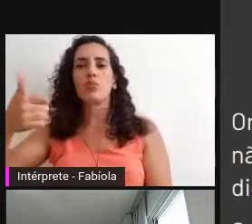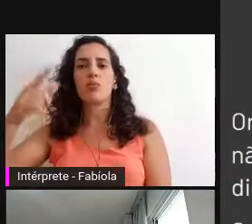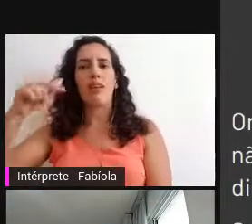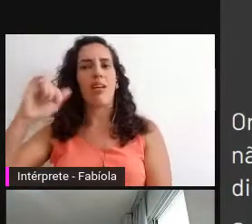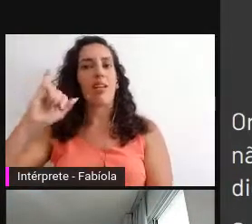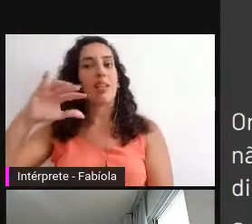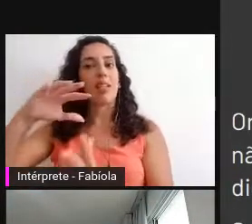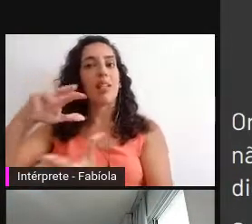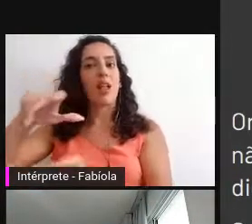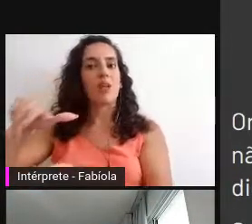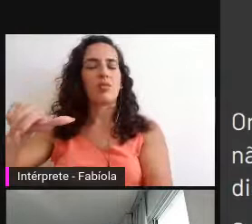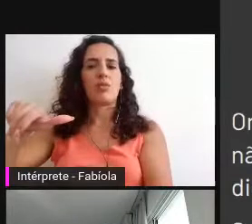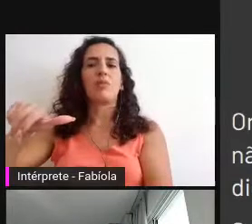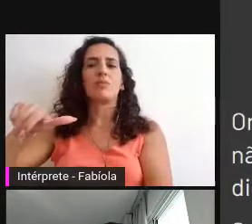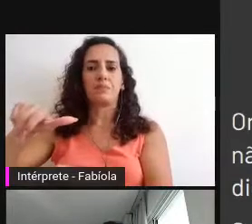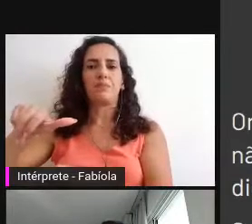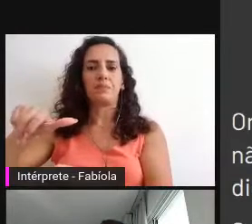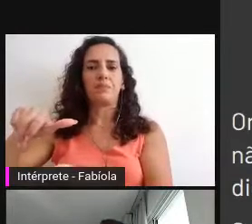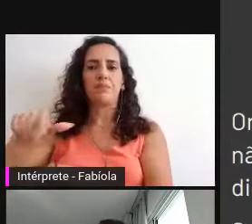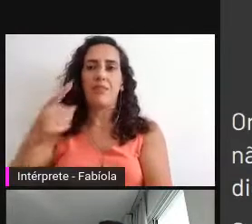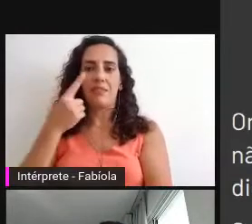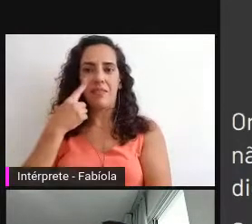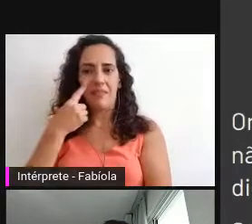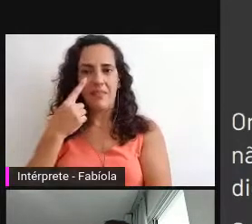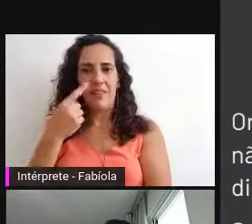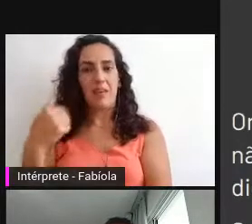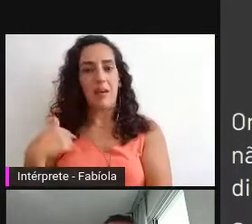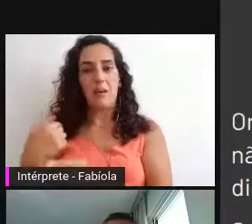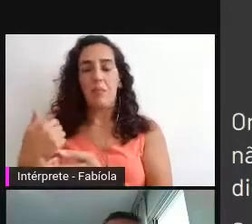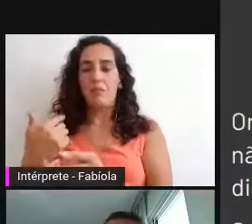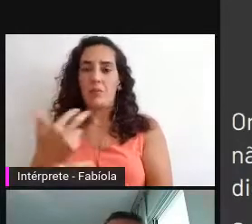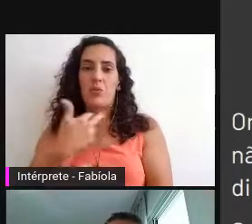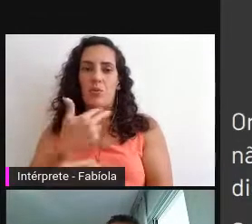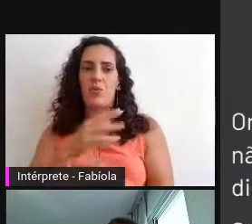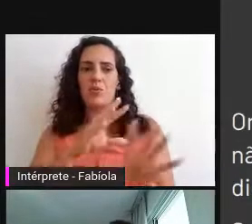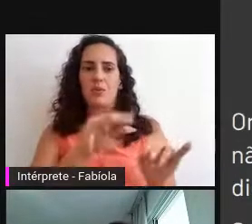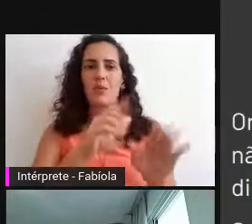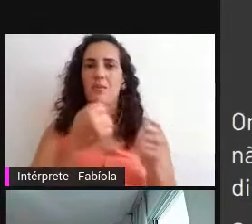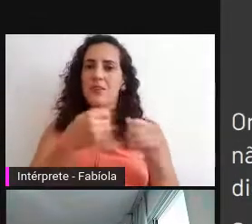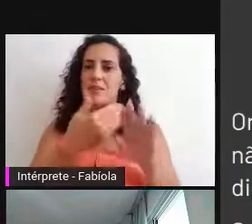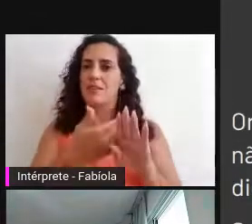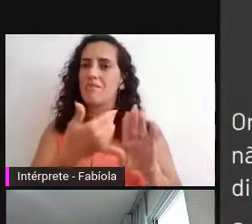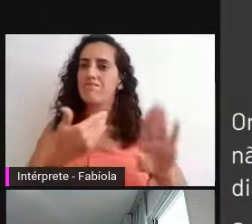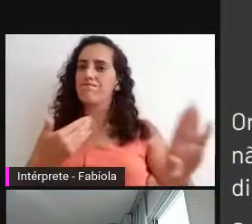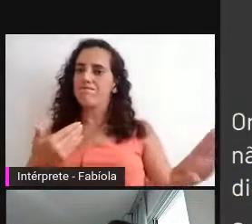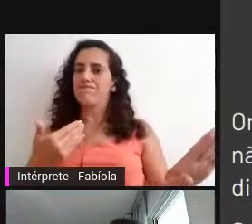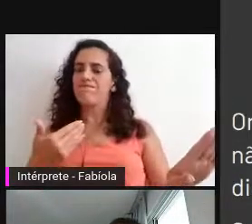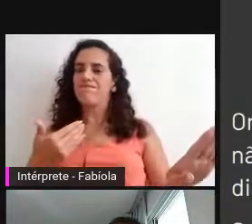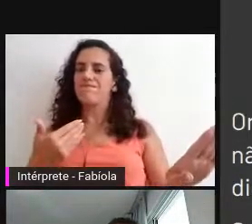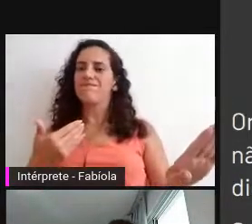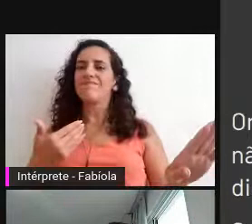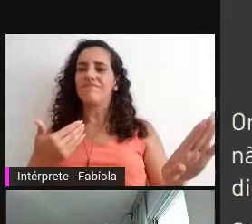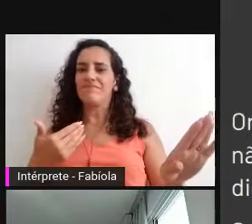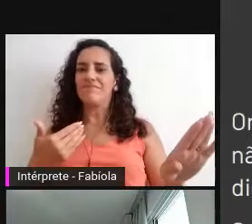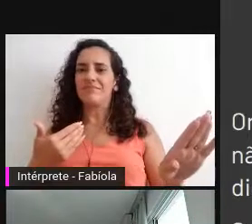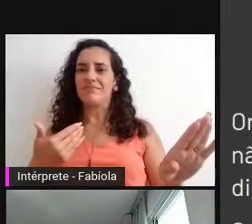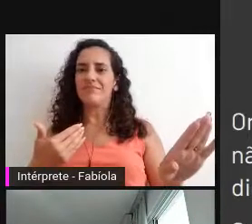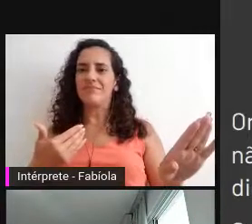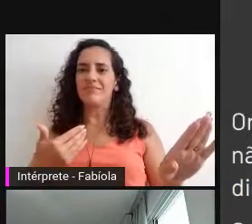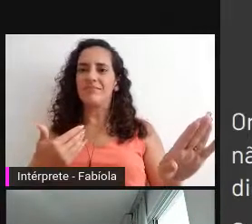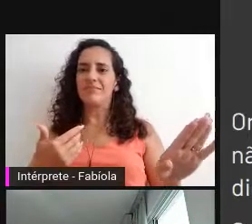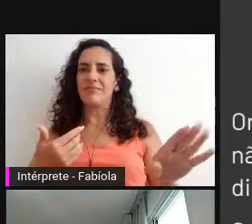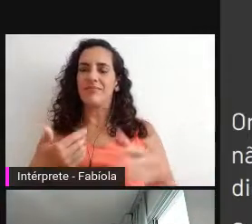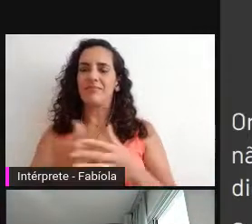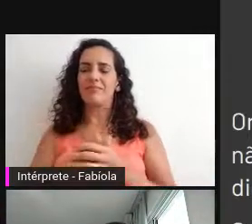afastamento. Esse afastamento, agora, ele é necessário do documento digital, do objeto